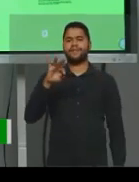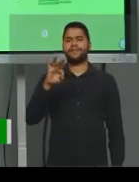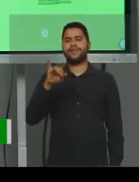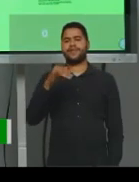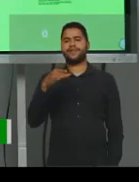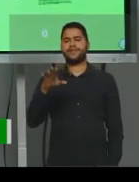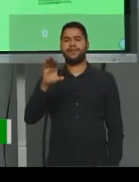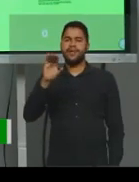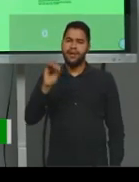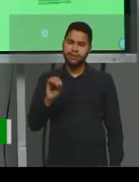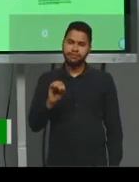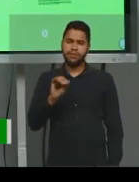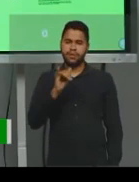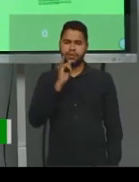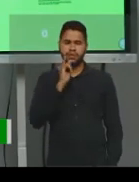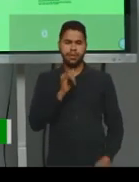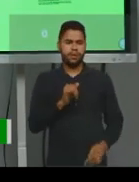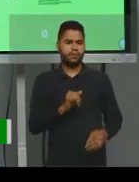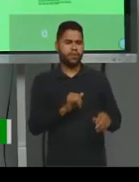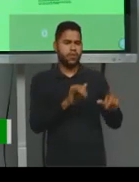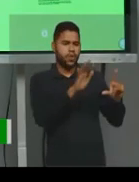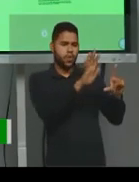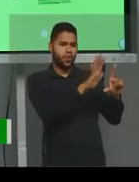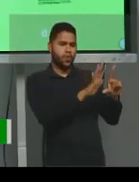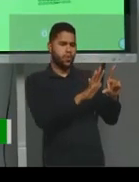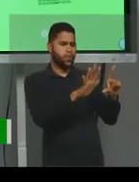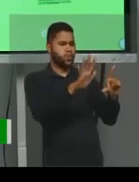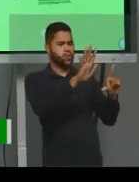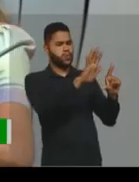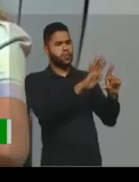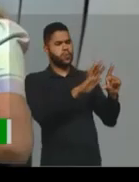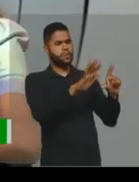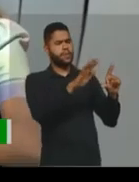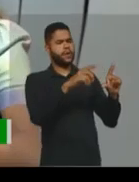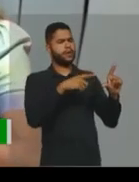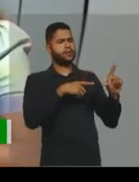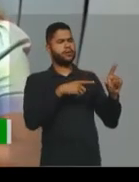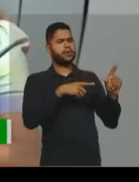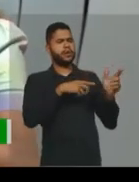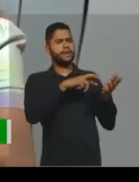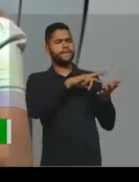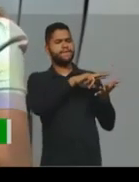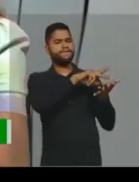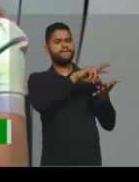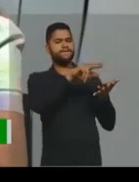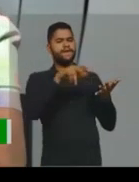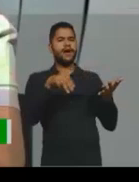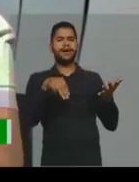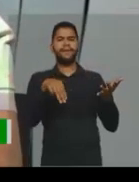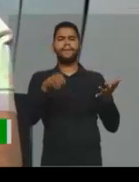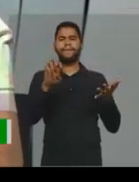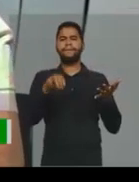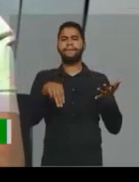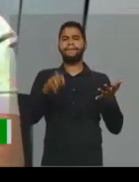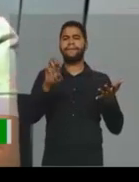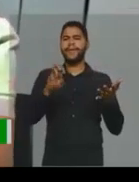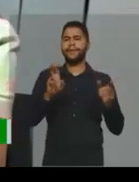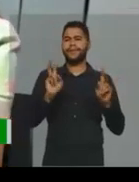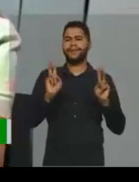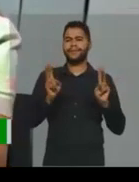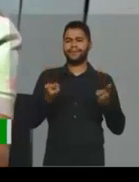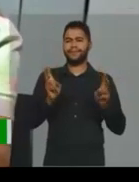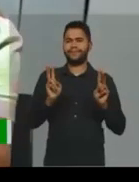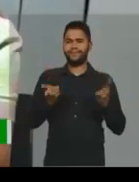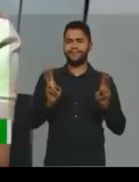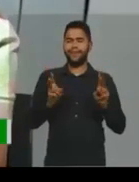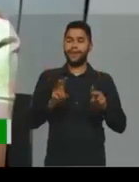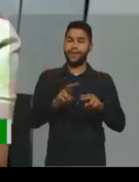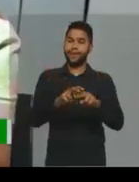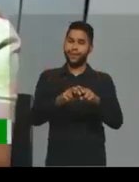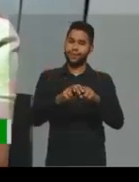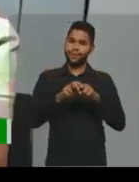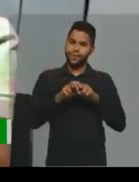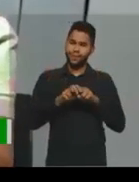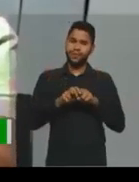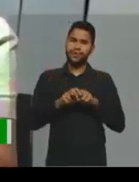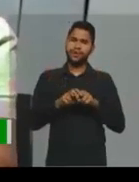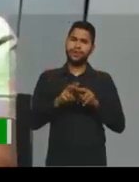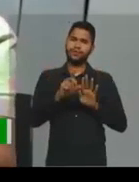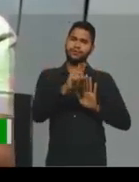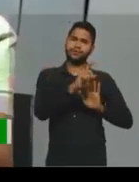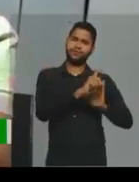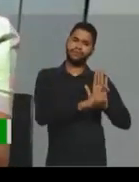às vezes, uma figura, ela tem inúmeros memes com a mesma figura. Então, por isso, a